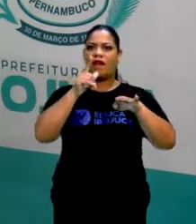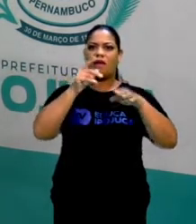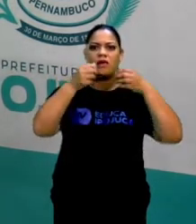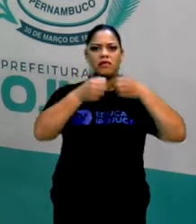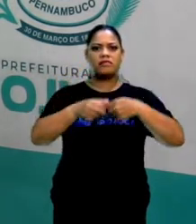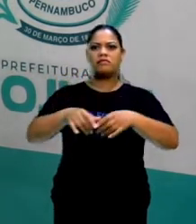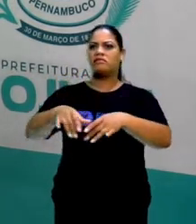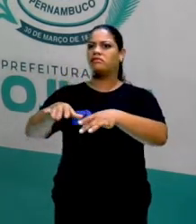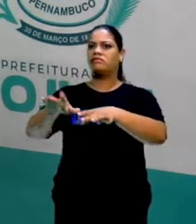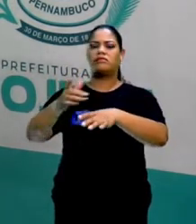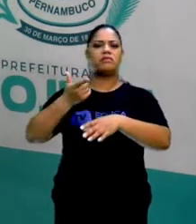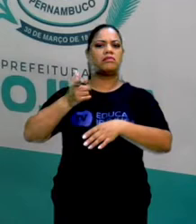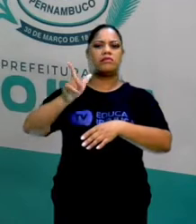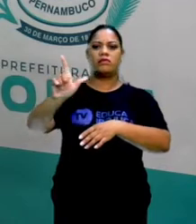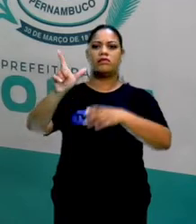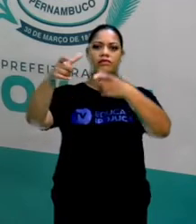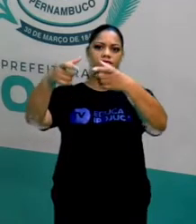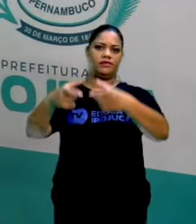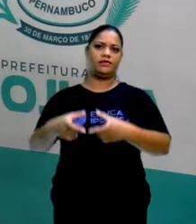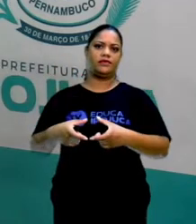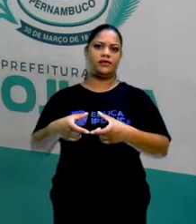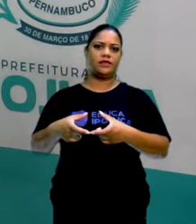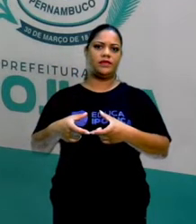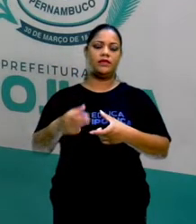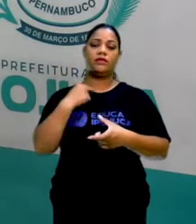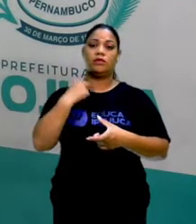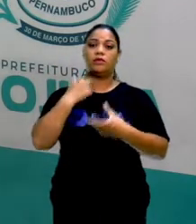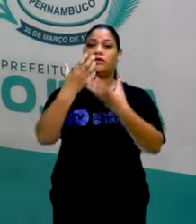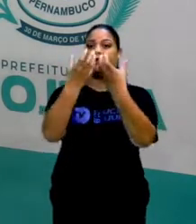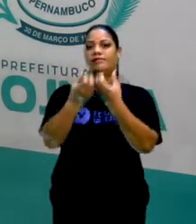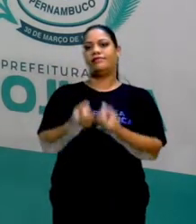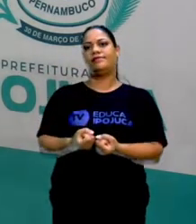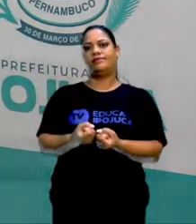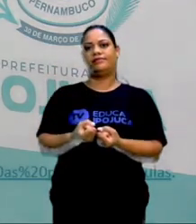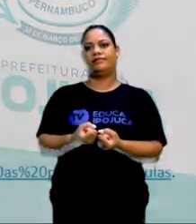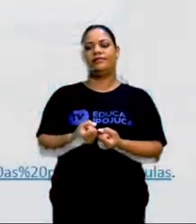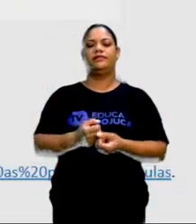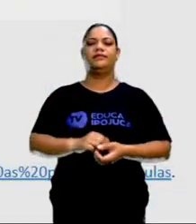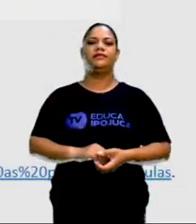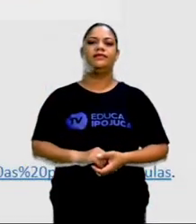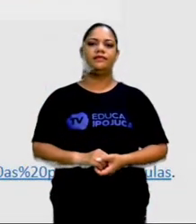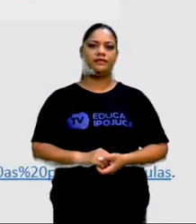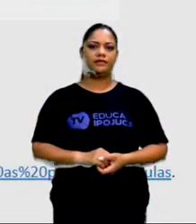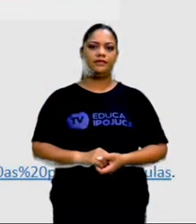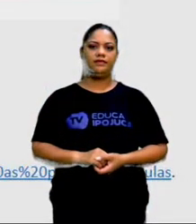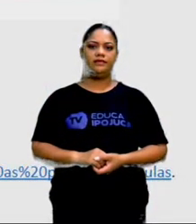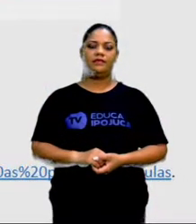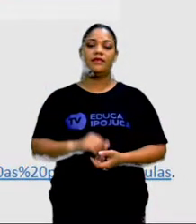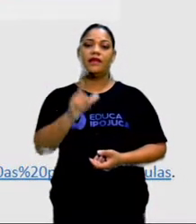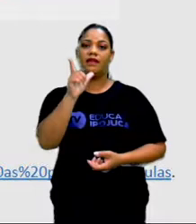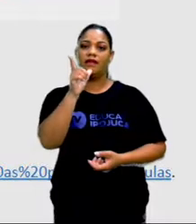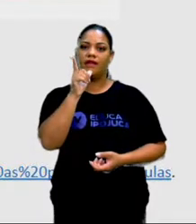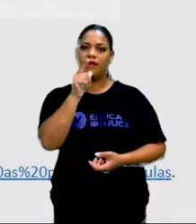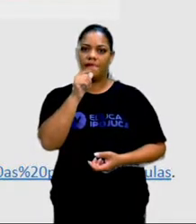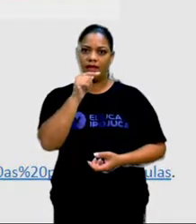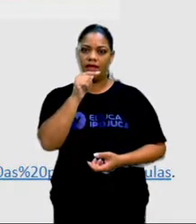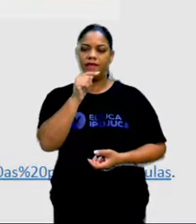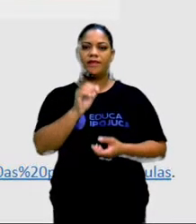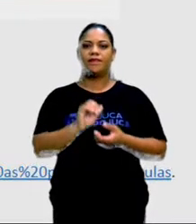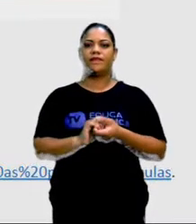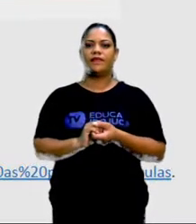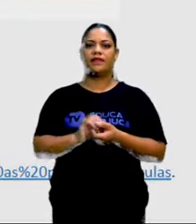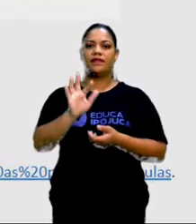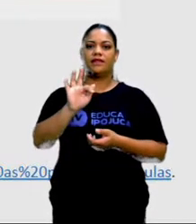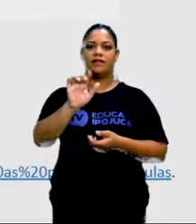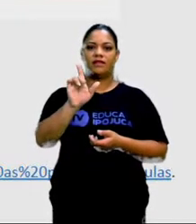ia toda embora, não dava nem tempo de absorver. Através desse processo, a água é filtrada